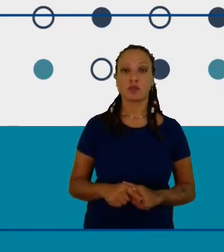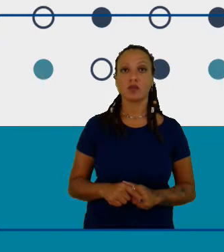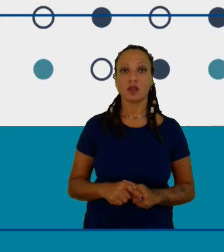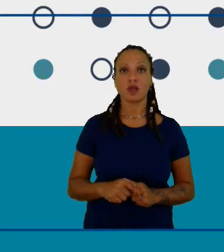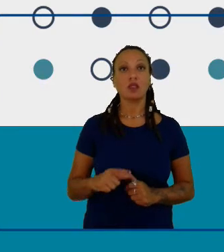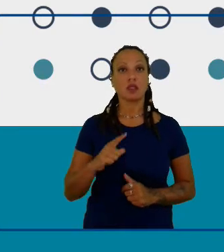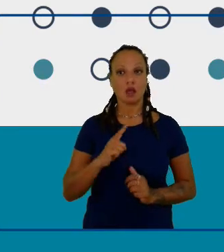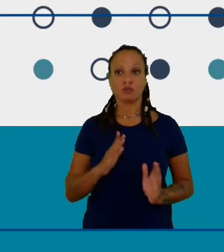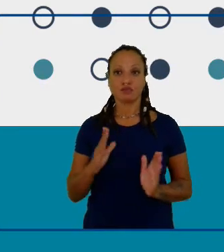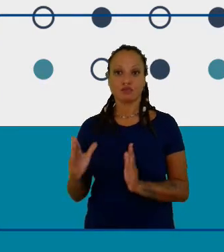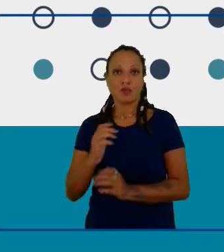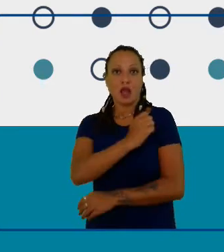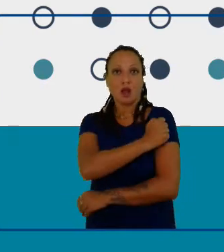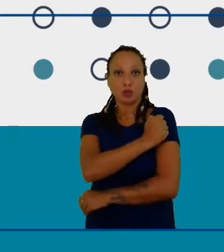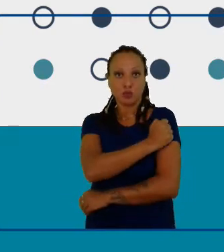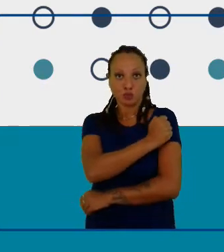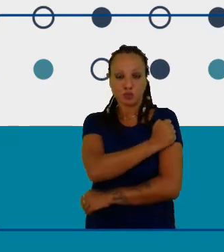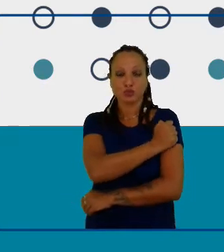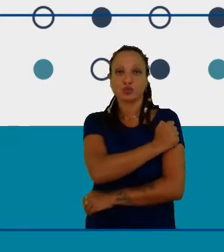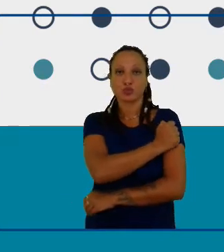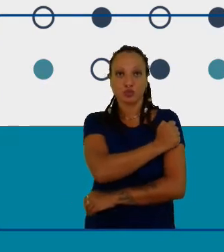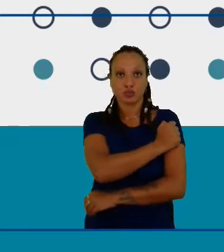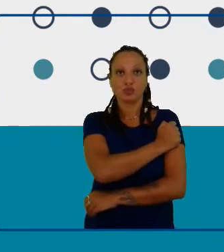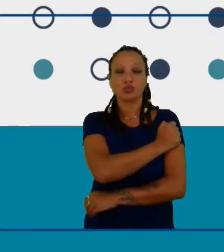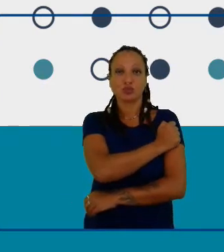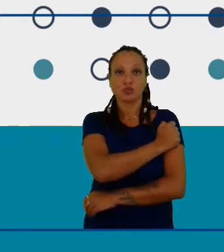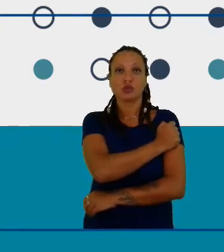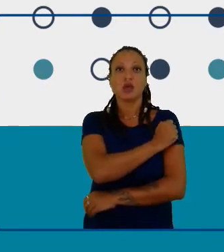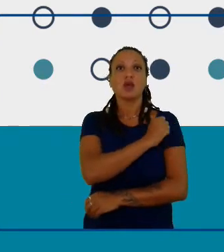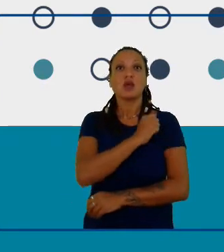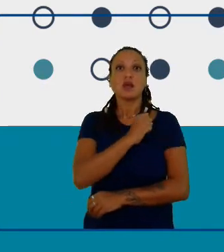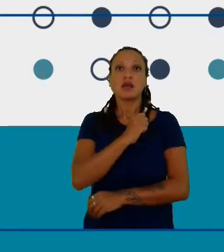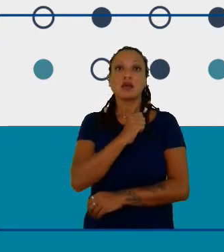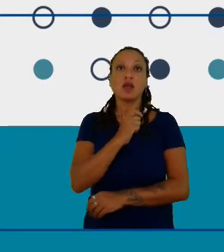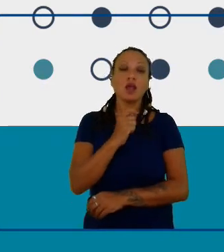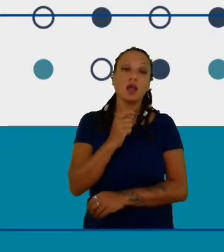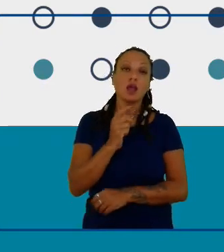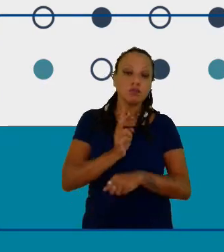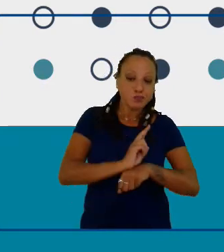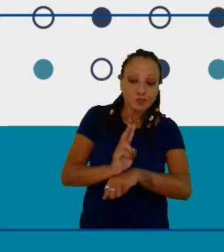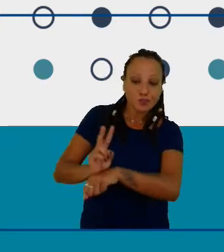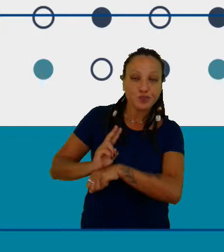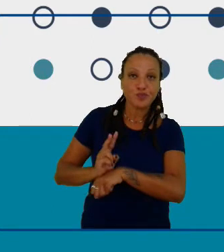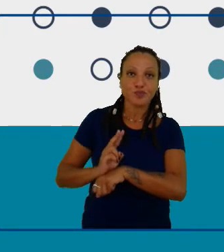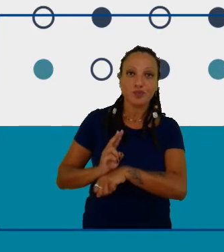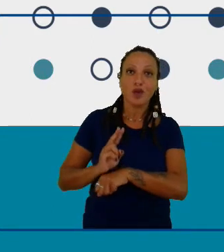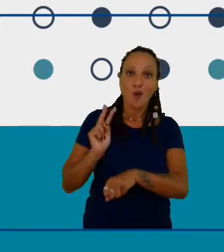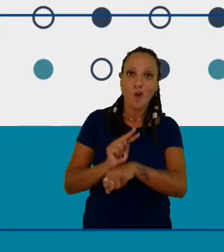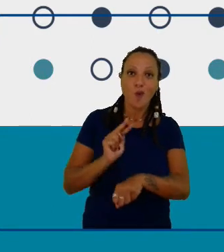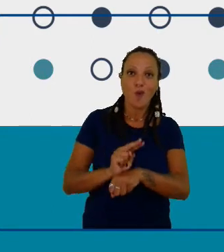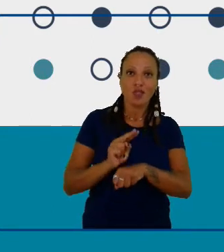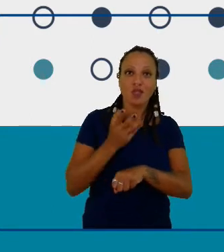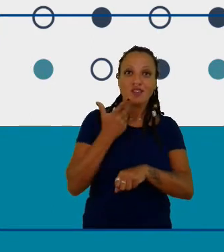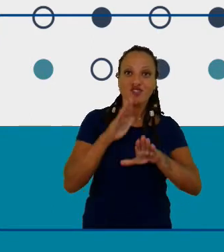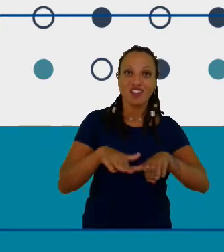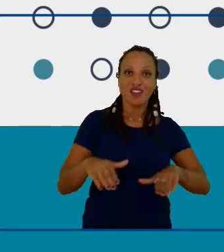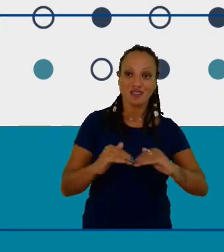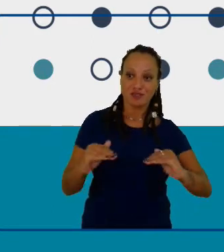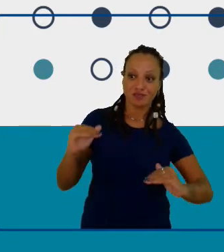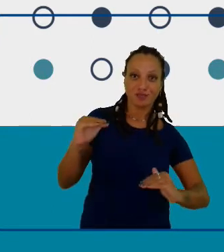que eles são monitores de crianças menores e a temos a marca de qualidade do STEM Club